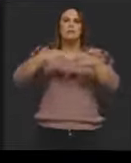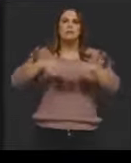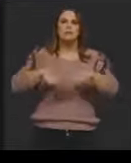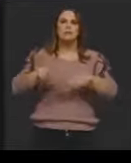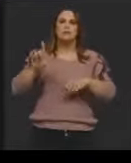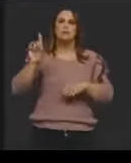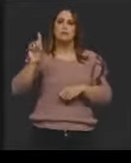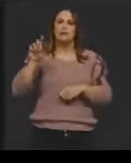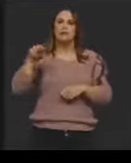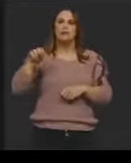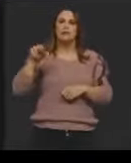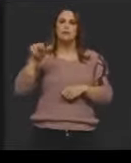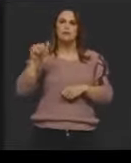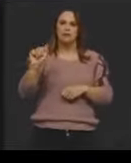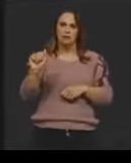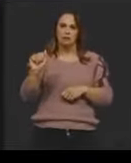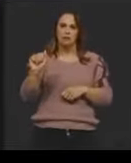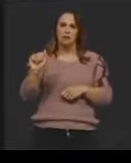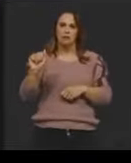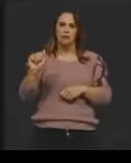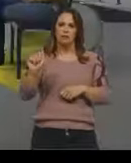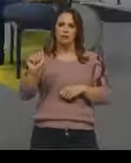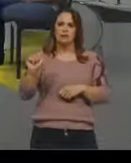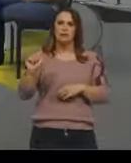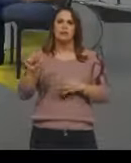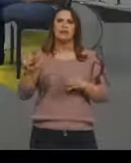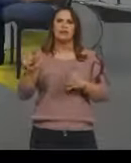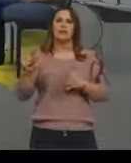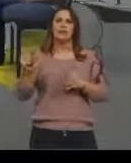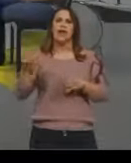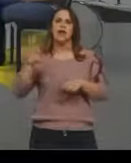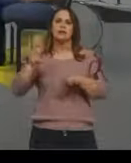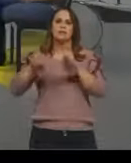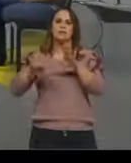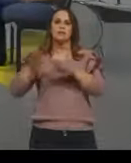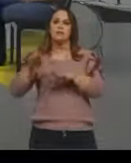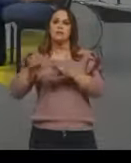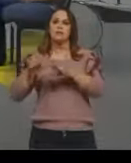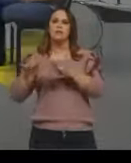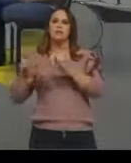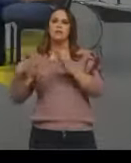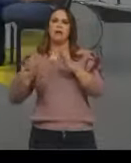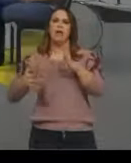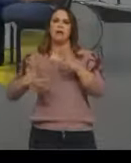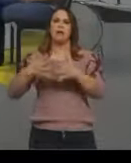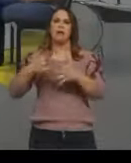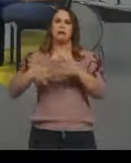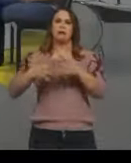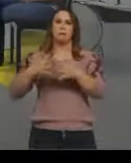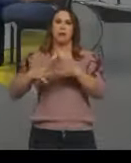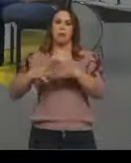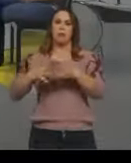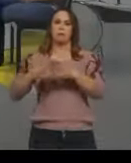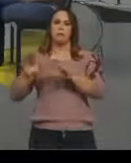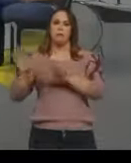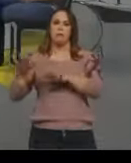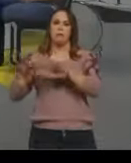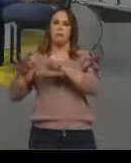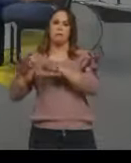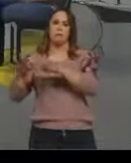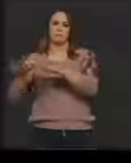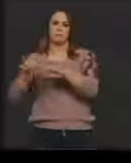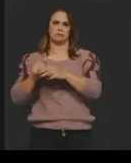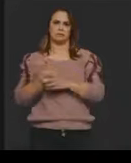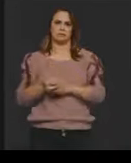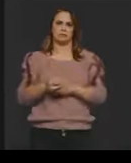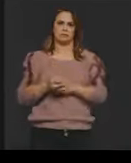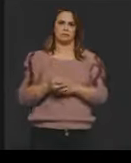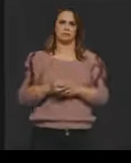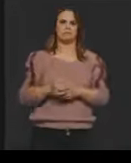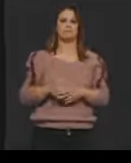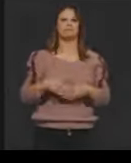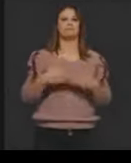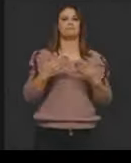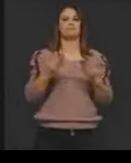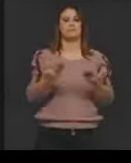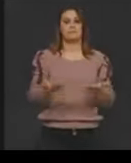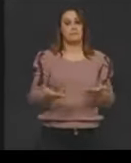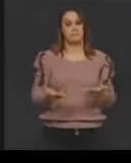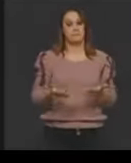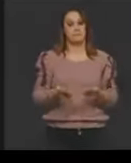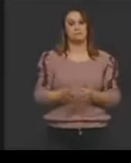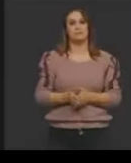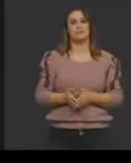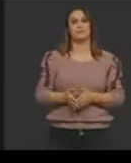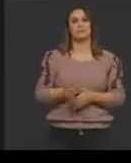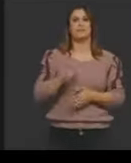impedindo então a corrida. E aí quando a gente termina então essa técnica fez a separação eu preciso de revelar.